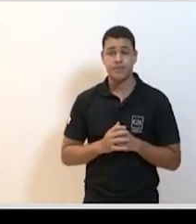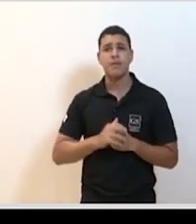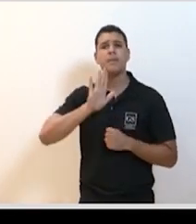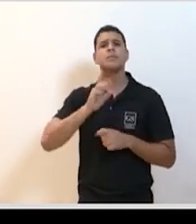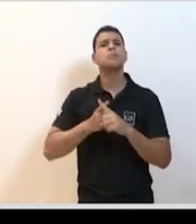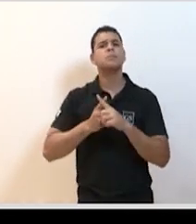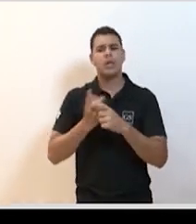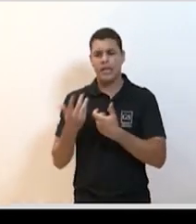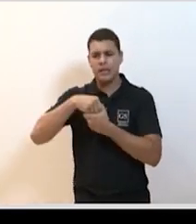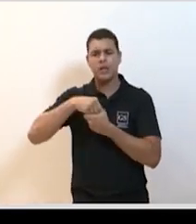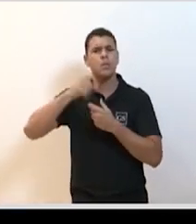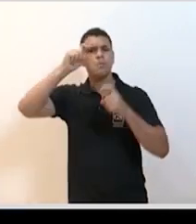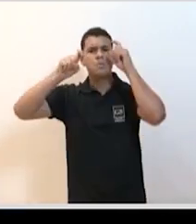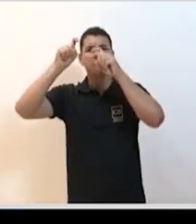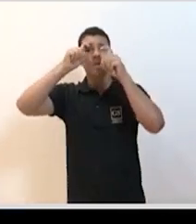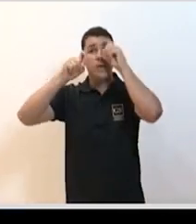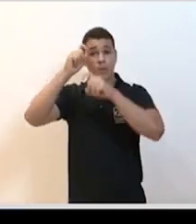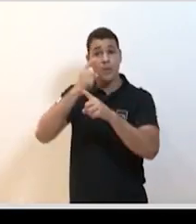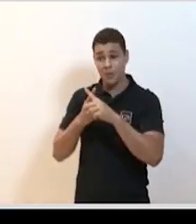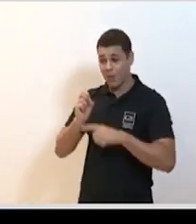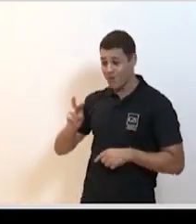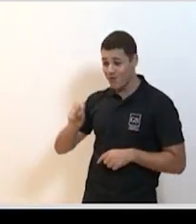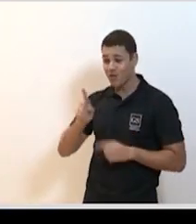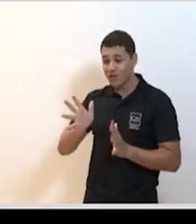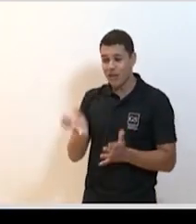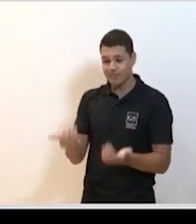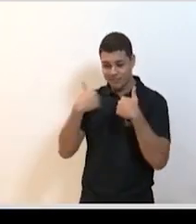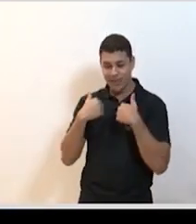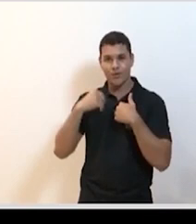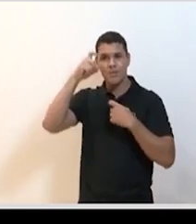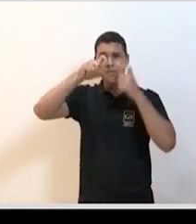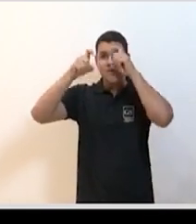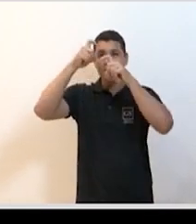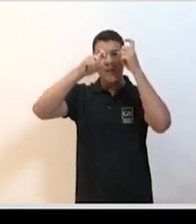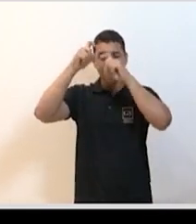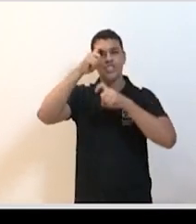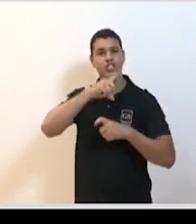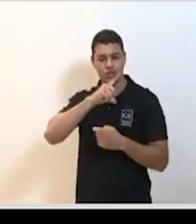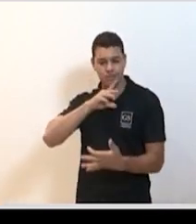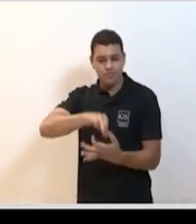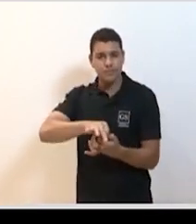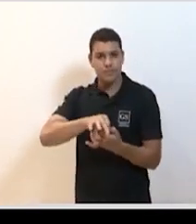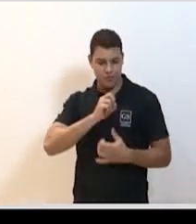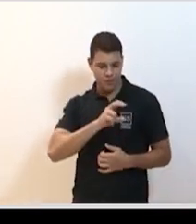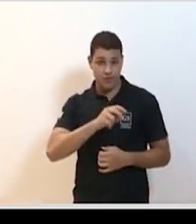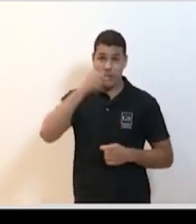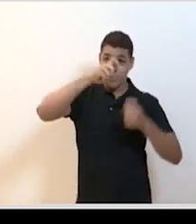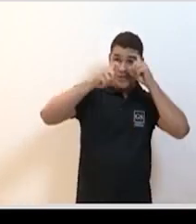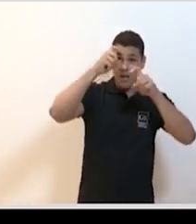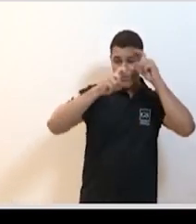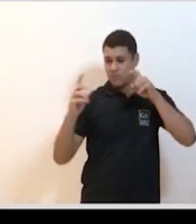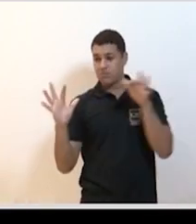vírus sempre tiveram uma grande similaridade com o vírus do morcego. Então, mais recentemente, a gente